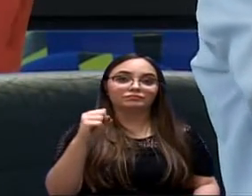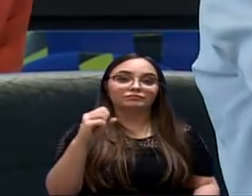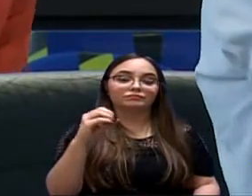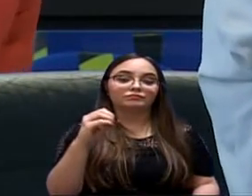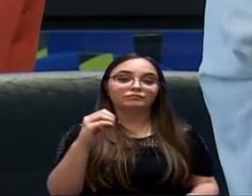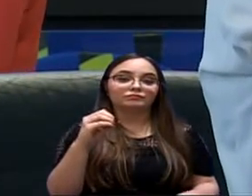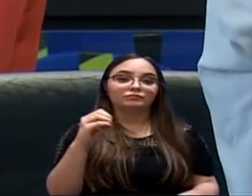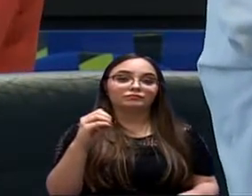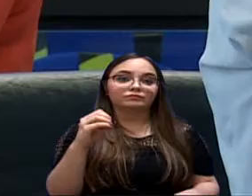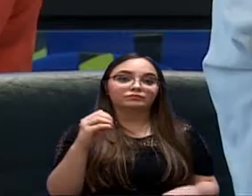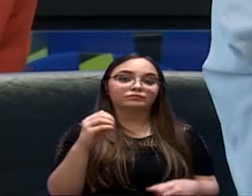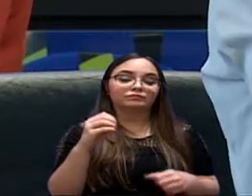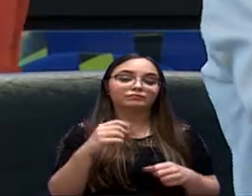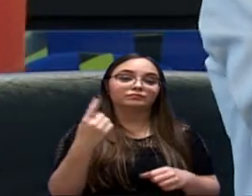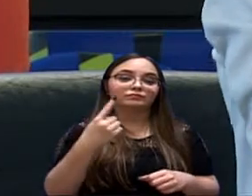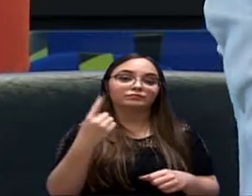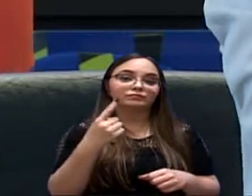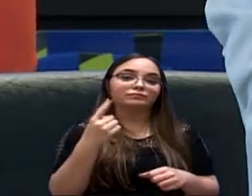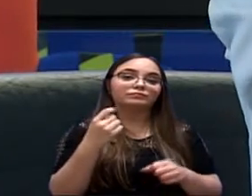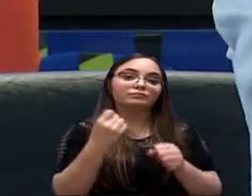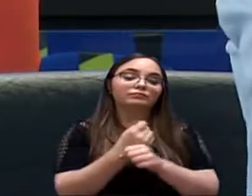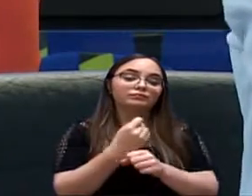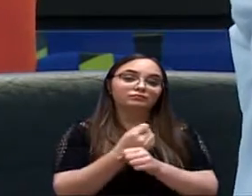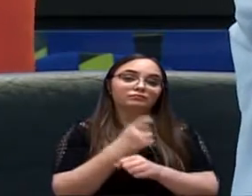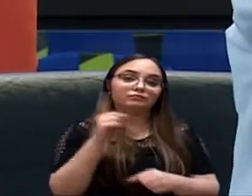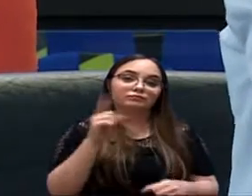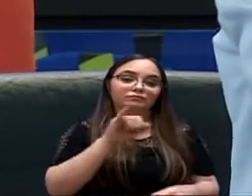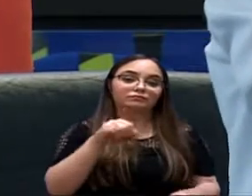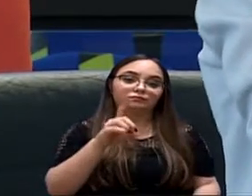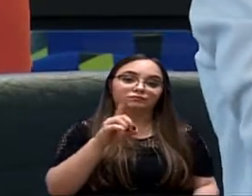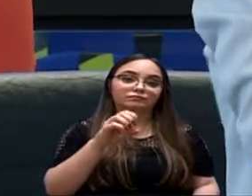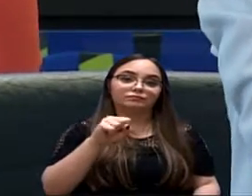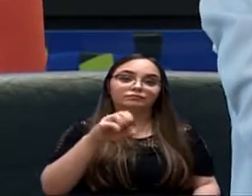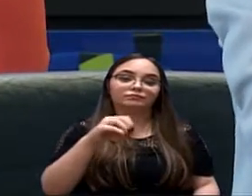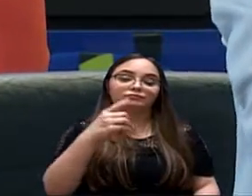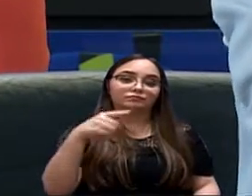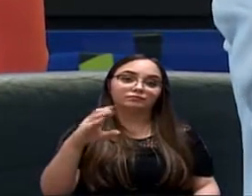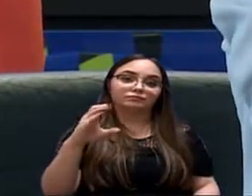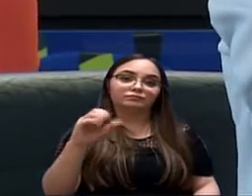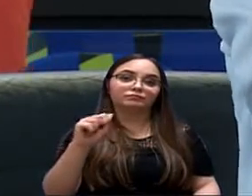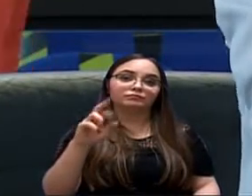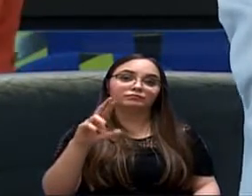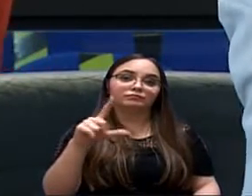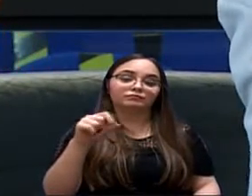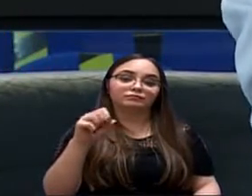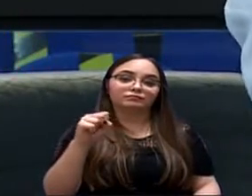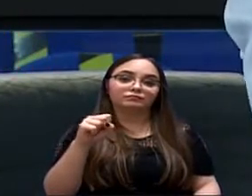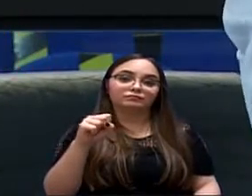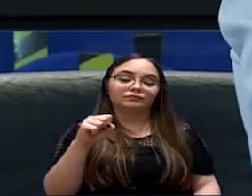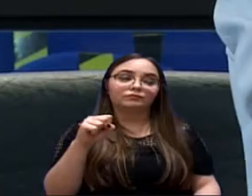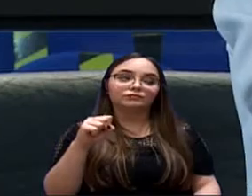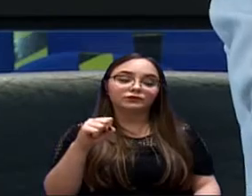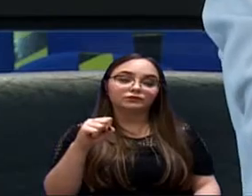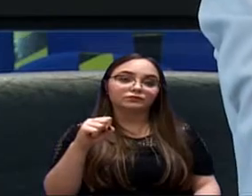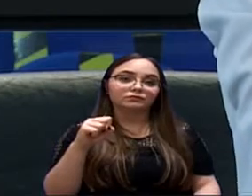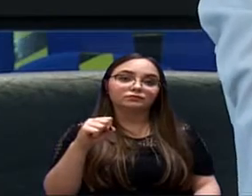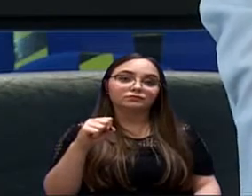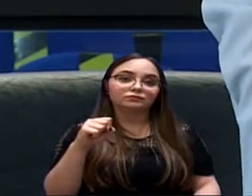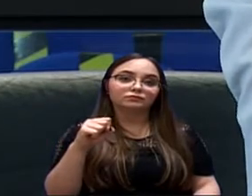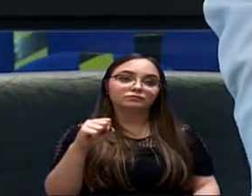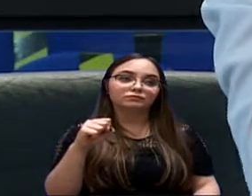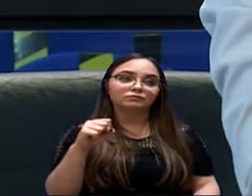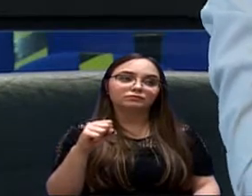Primeiro, construiu-se um conjunto habitacional no Jardim São Carlos, quando não deveria ter sido construído, edifícios, quando ali era só zona residencial.